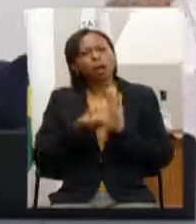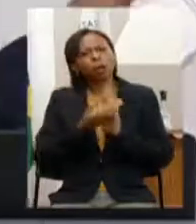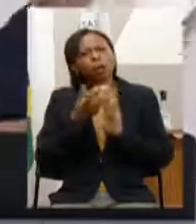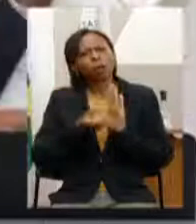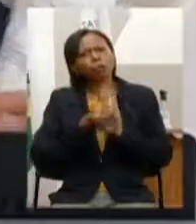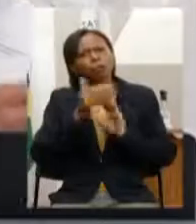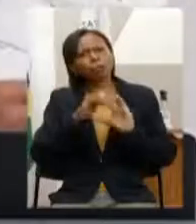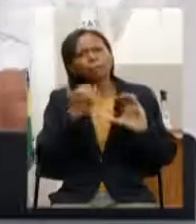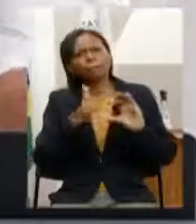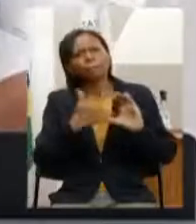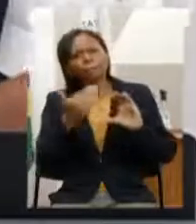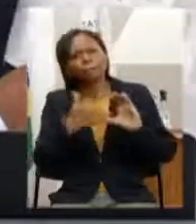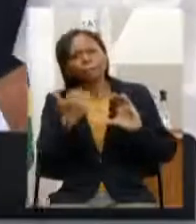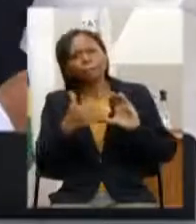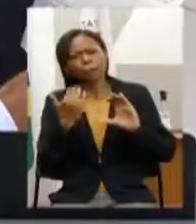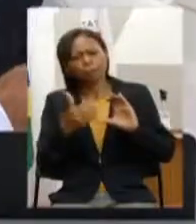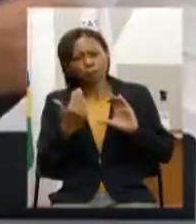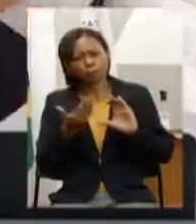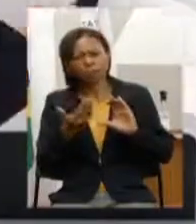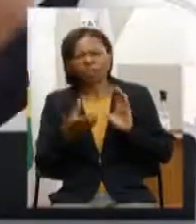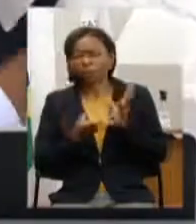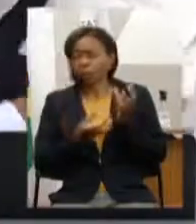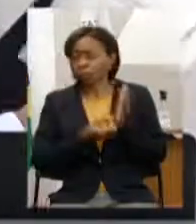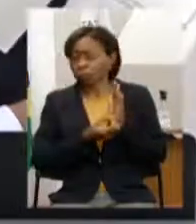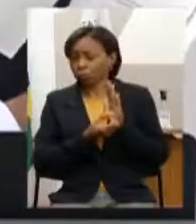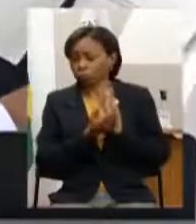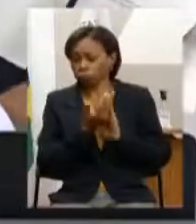aqui são muitas